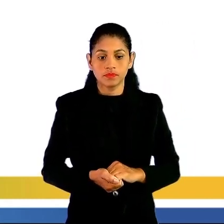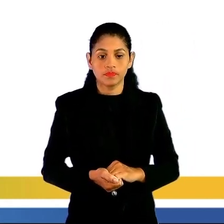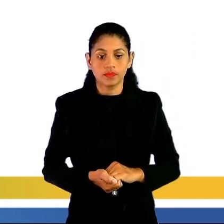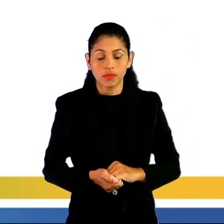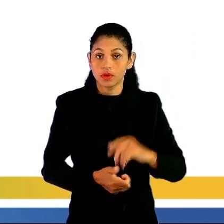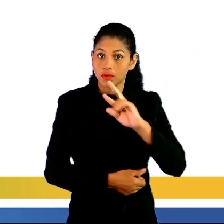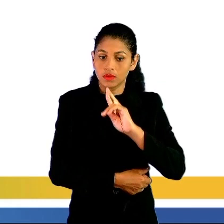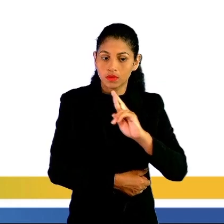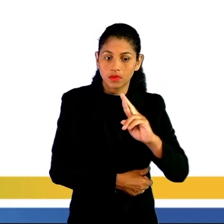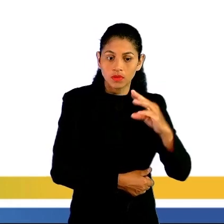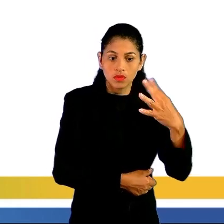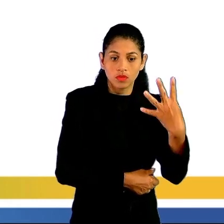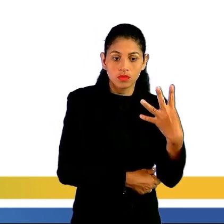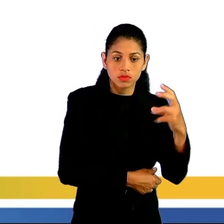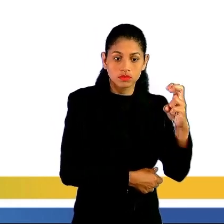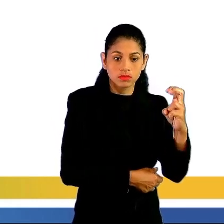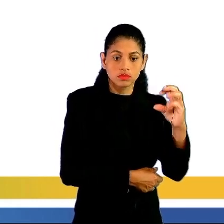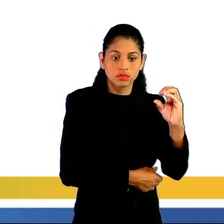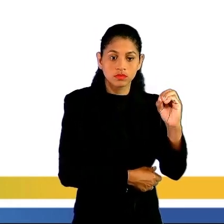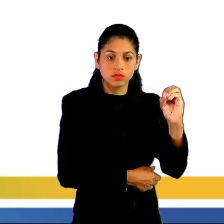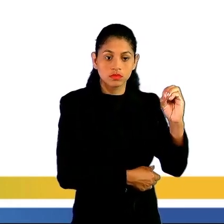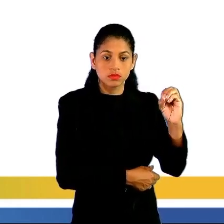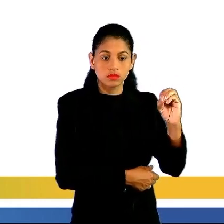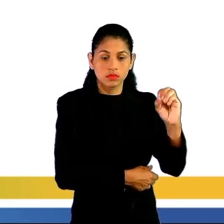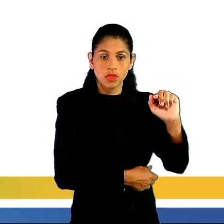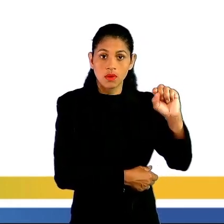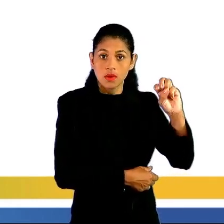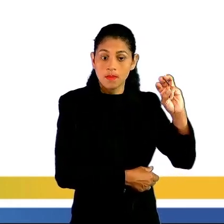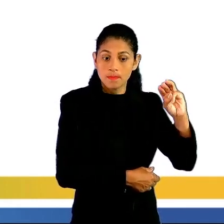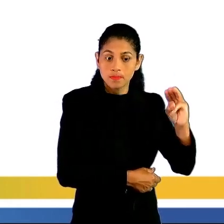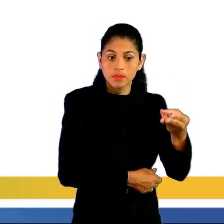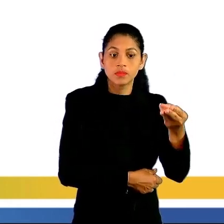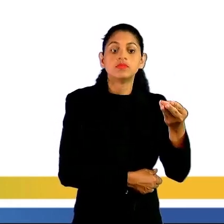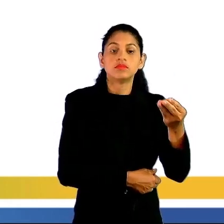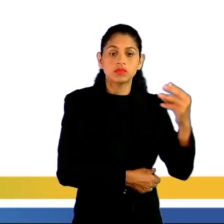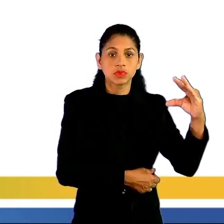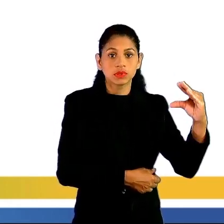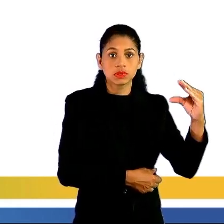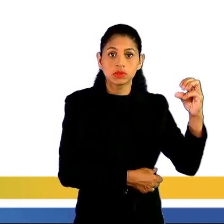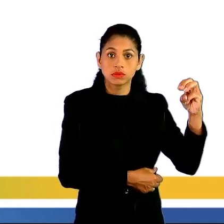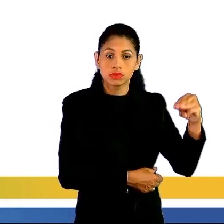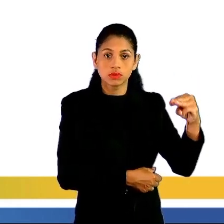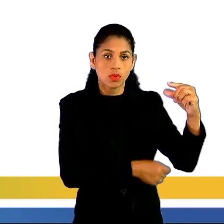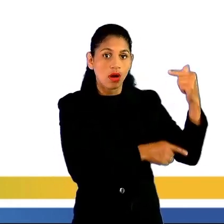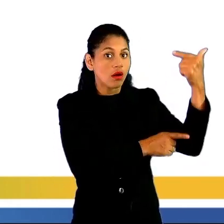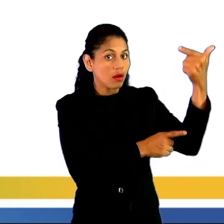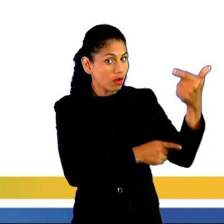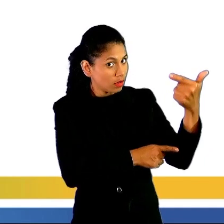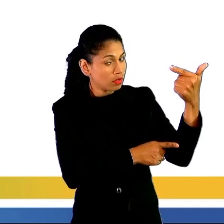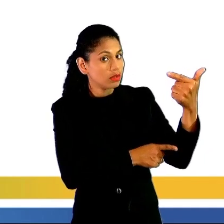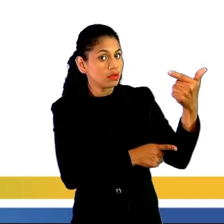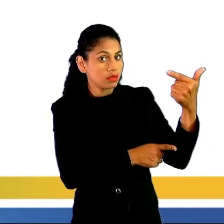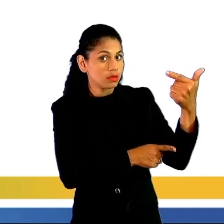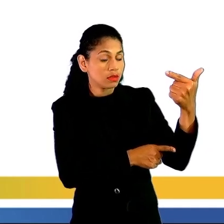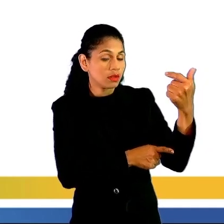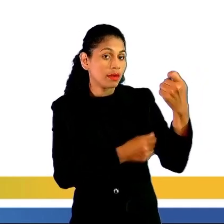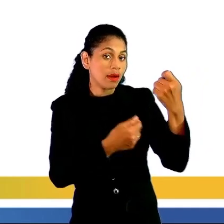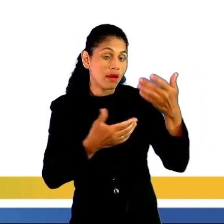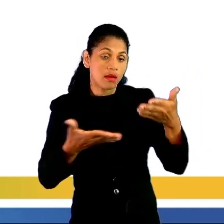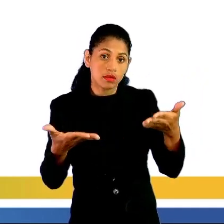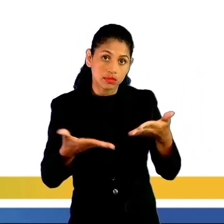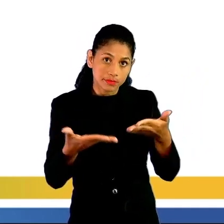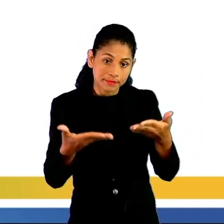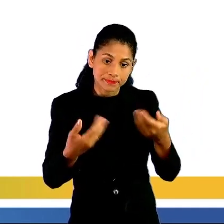450 mil centímetros quadrados a área do fundo da piscina. Agora, vamos calcular